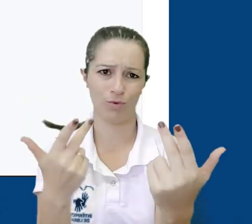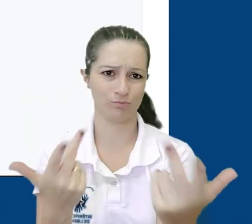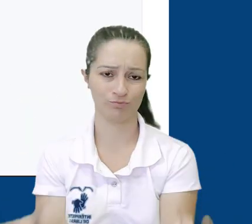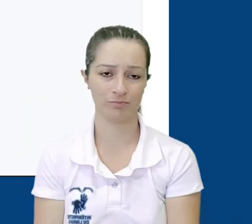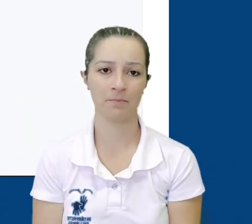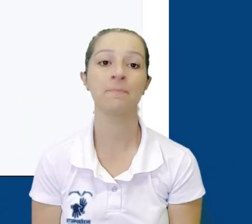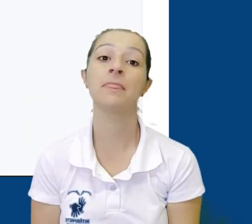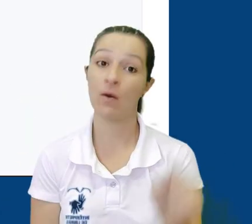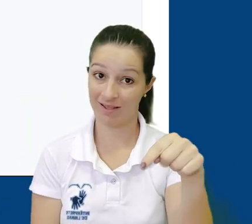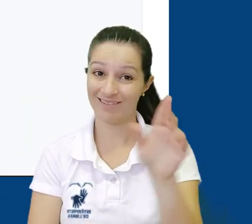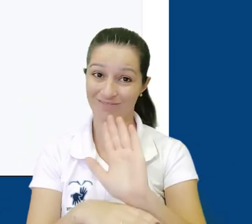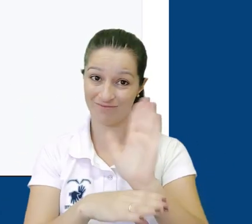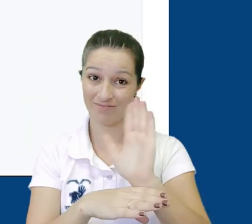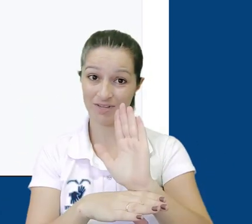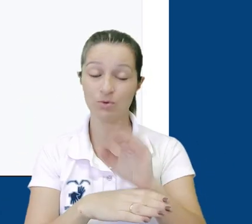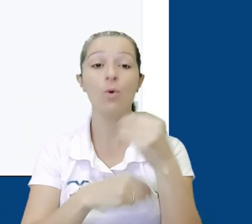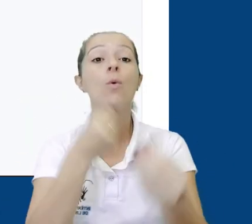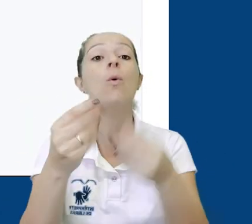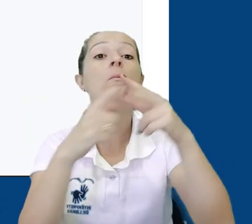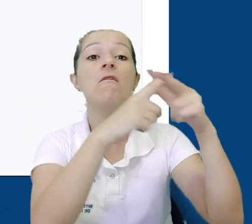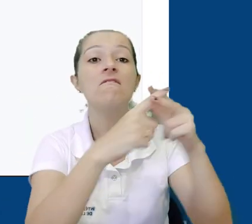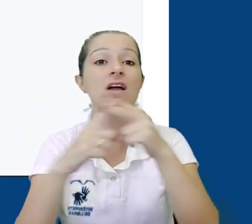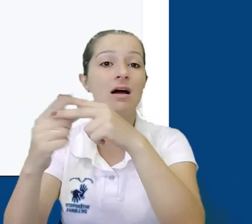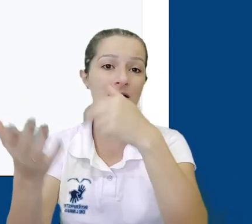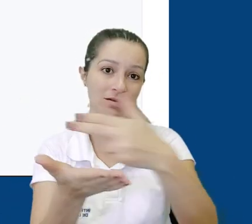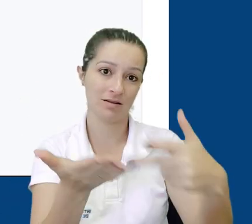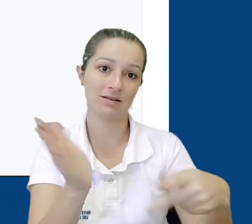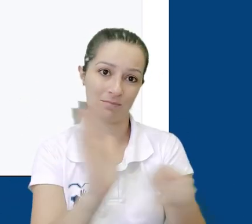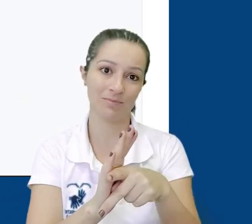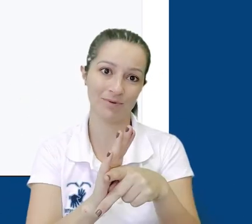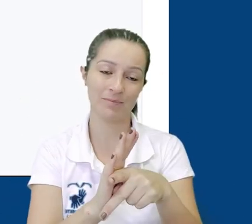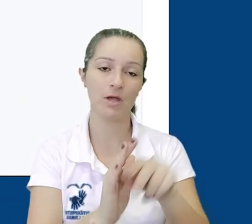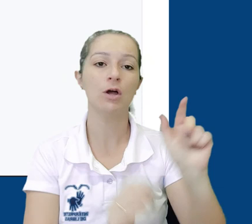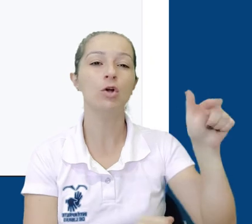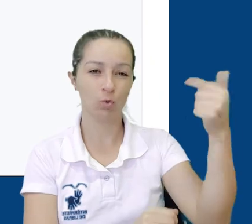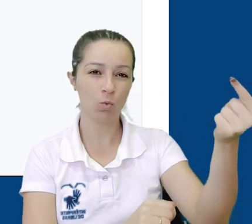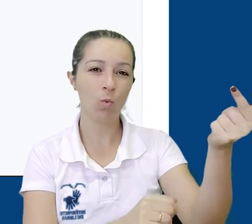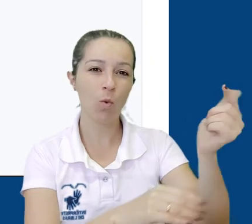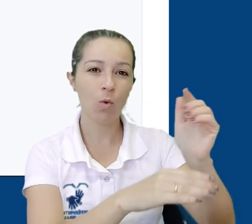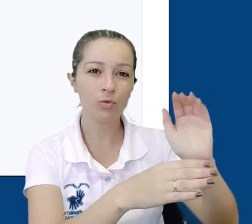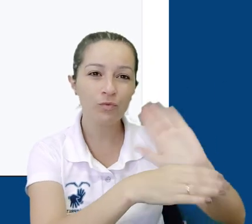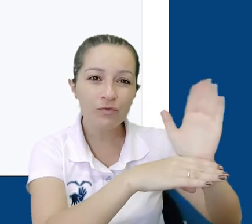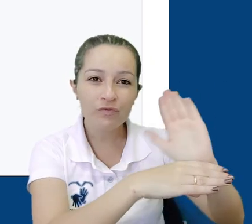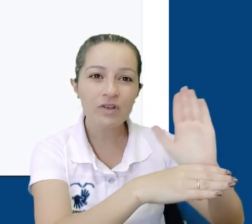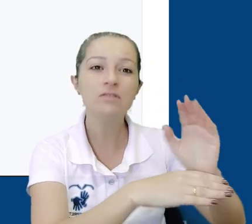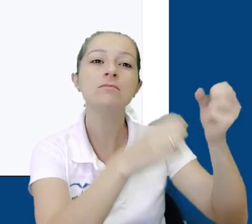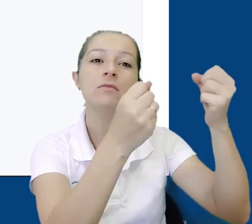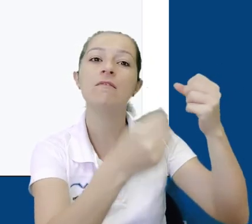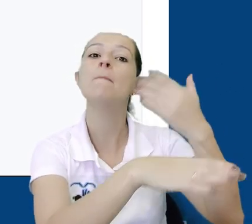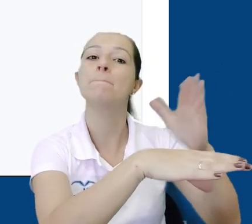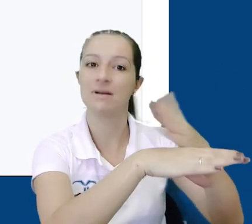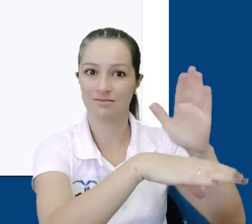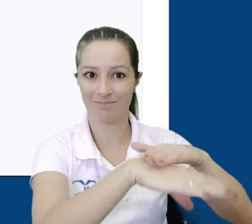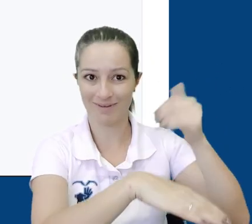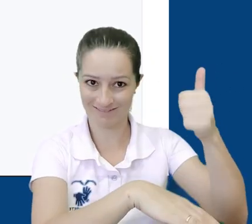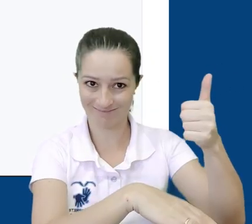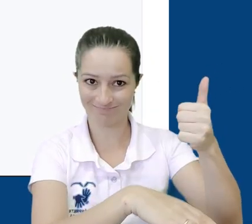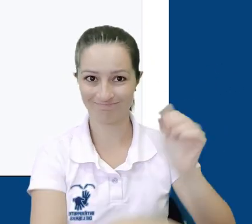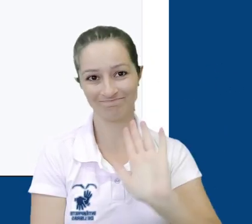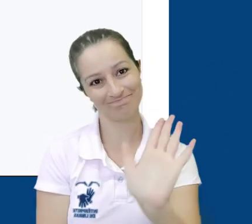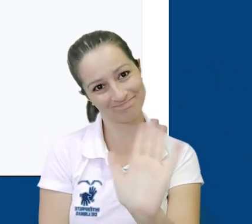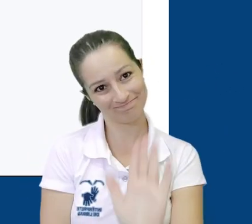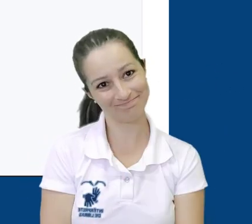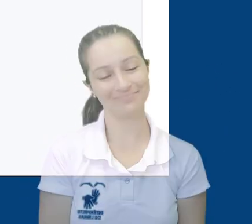Bom, neste vídeo nós entendemos como funcionam as ferramentas. No próximo vídeo sobre o Google Drawings, nós vamos praticar um pouco.